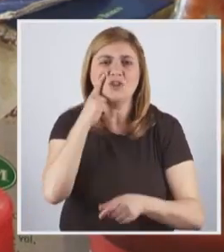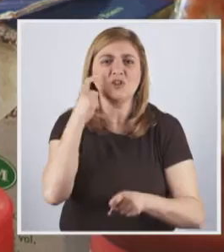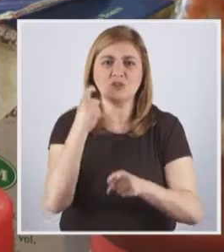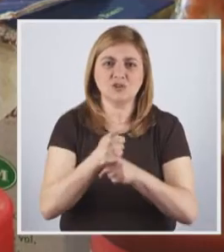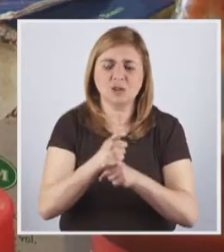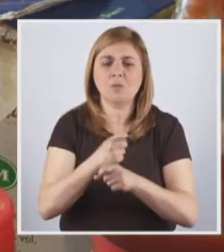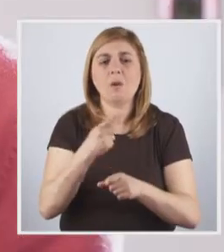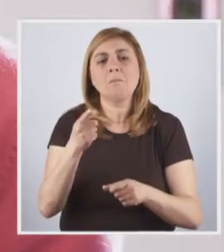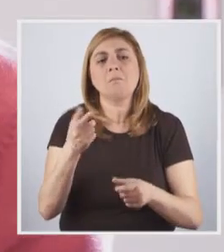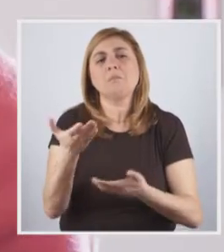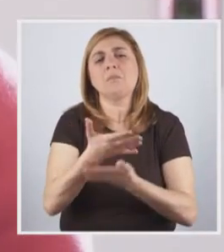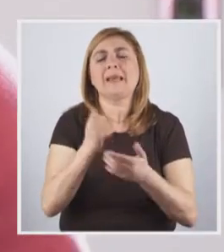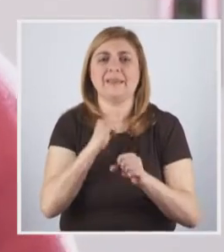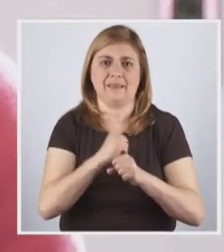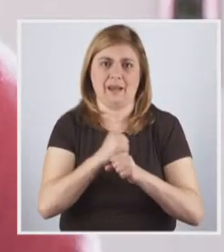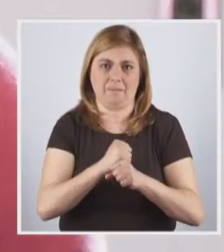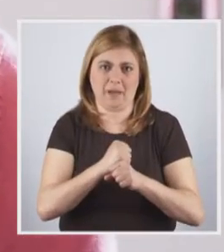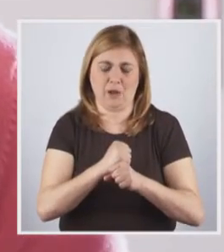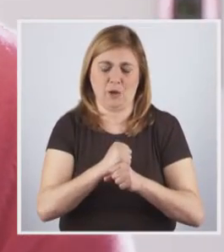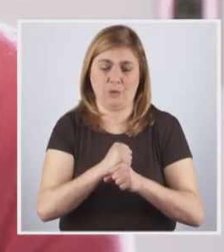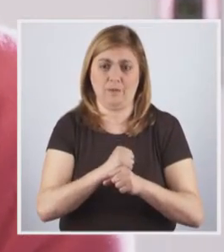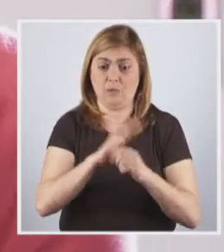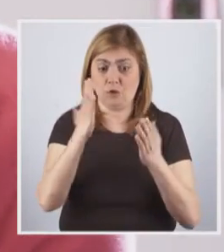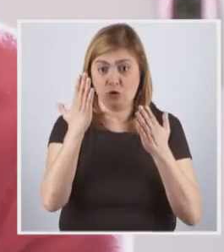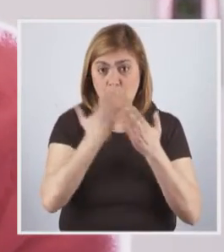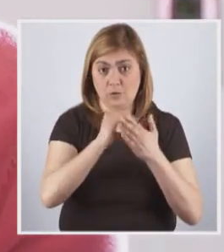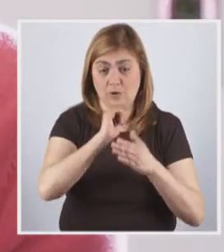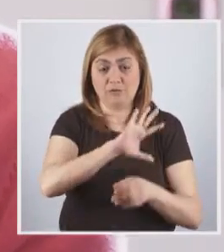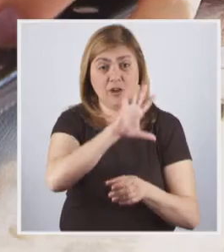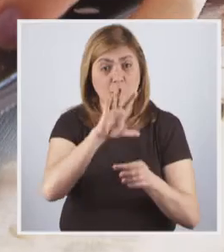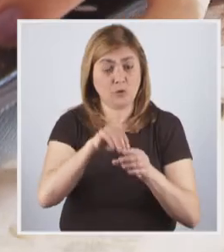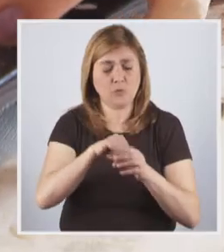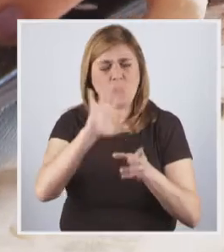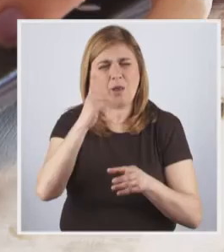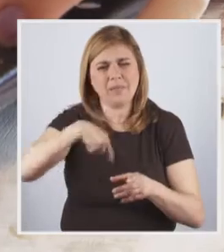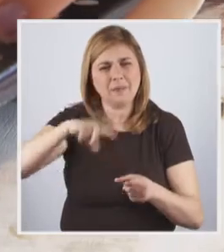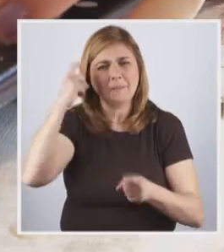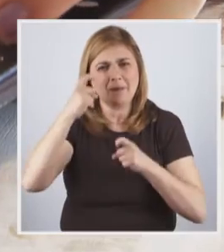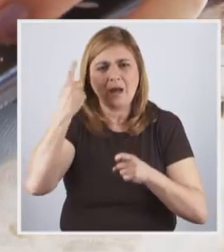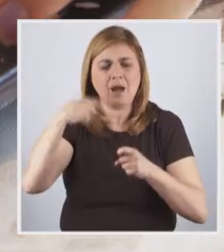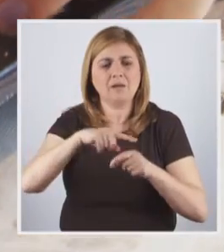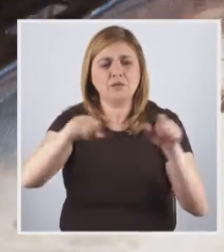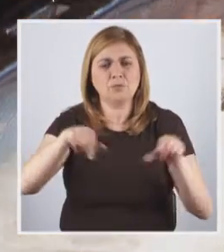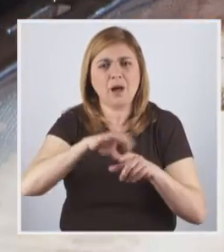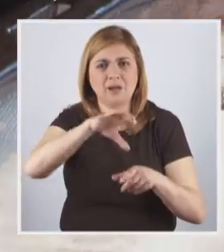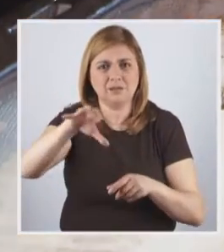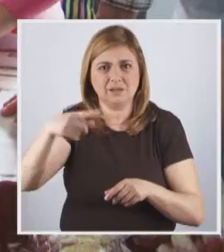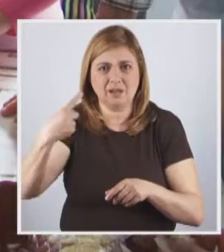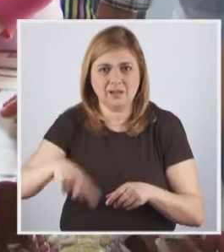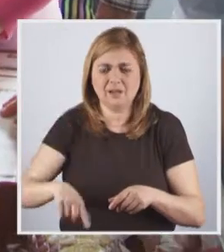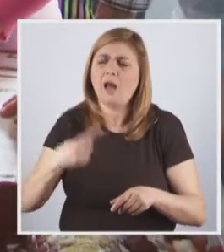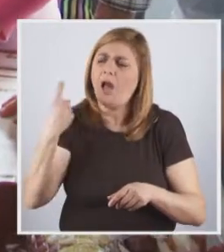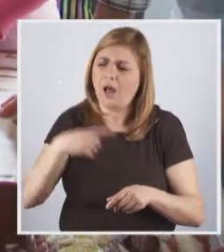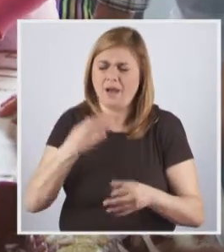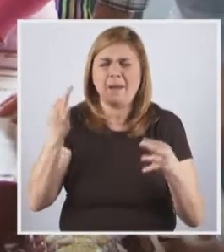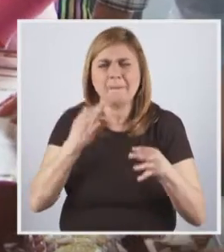exigências do mercado de trabalho. Quando pensamos na escola inclusiva, obviamente que temos ainda muitos passos para dar. Temos